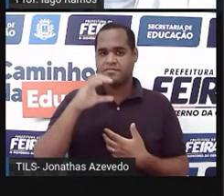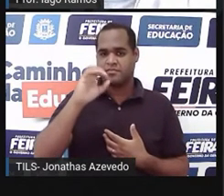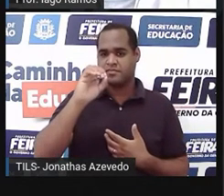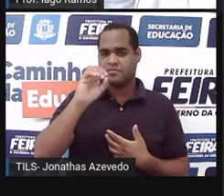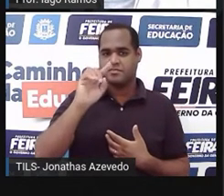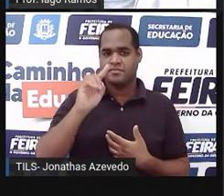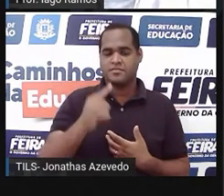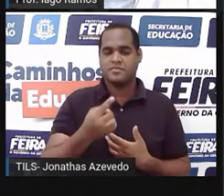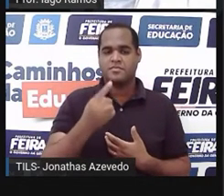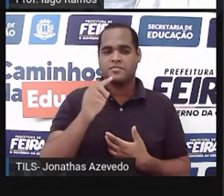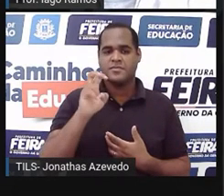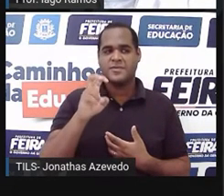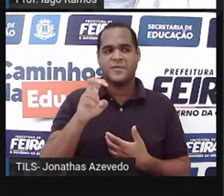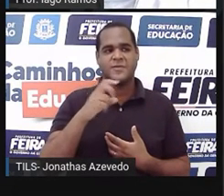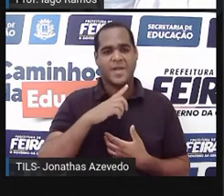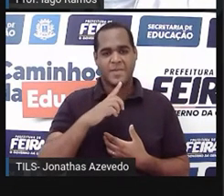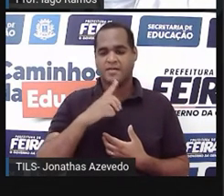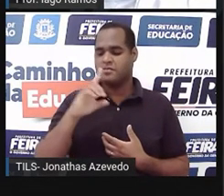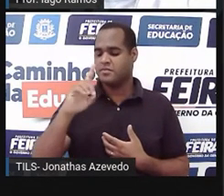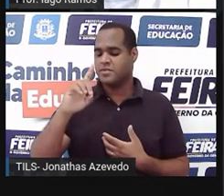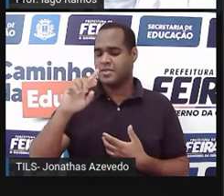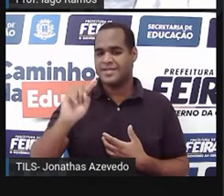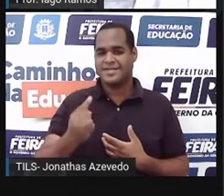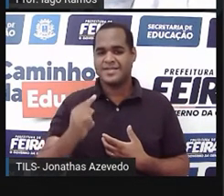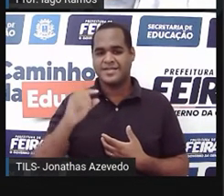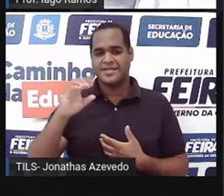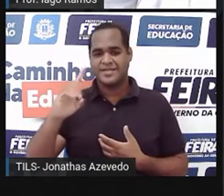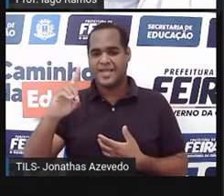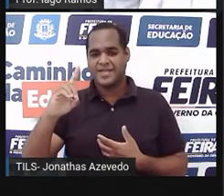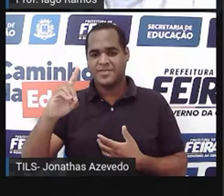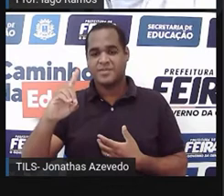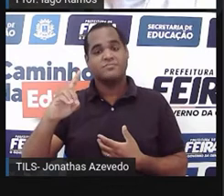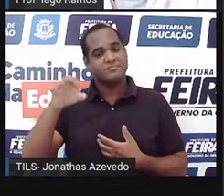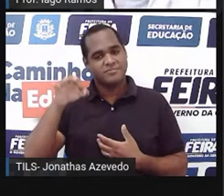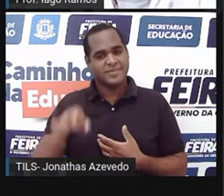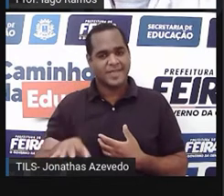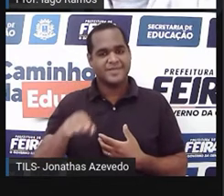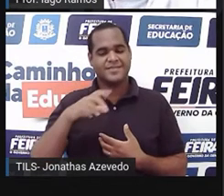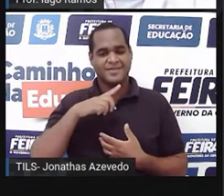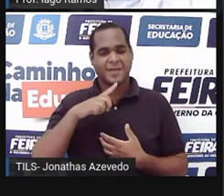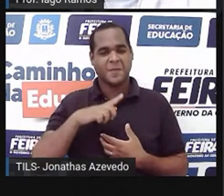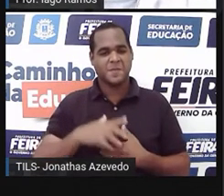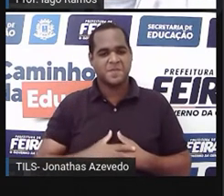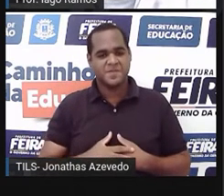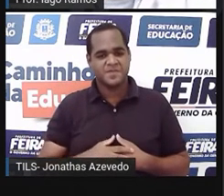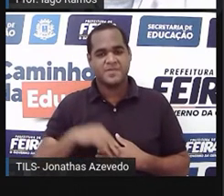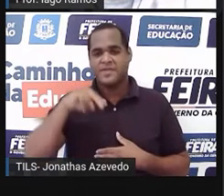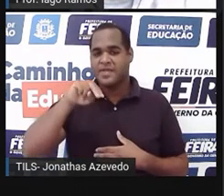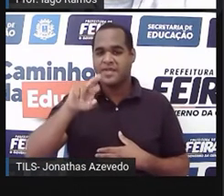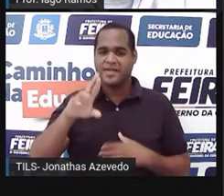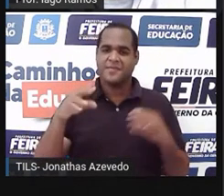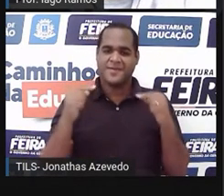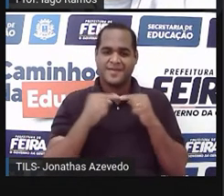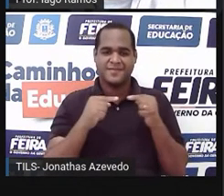o número decimal exato, zero vírgula cinco, é um número racional, tá bom?